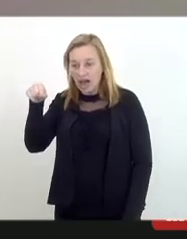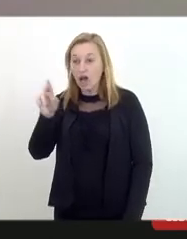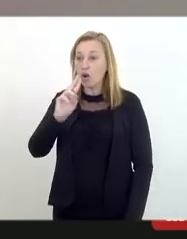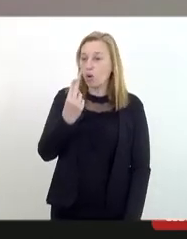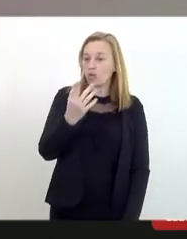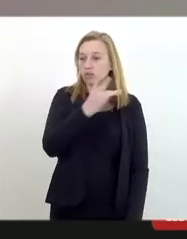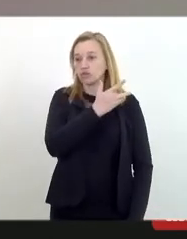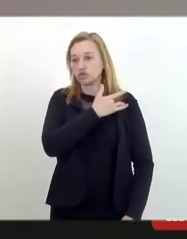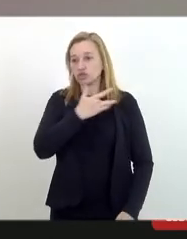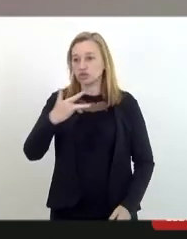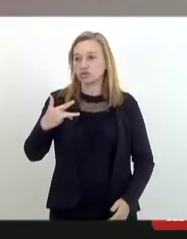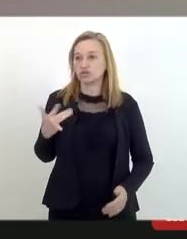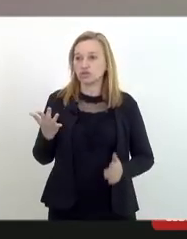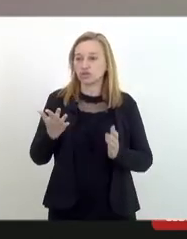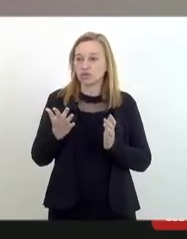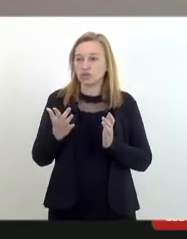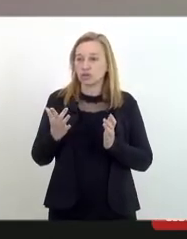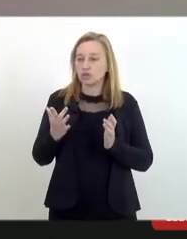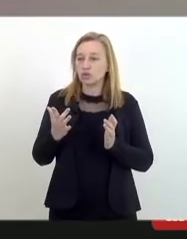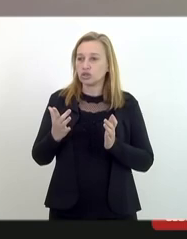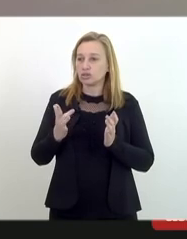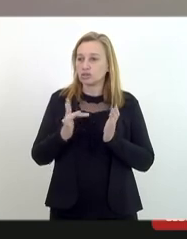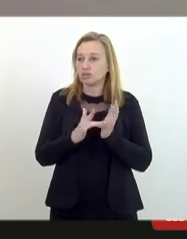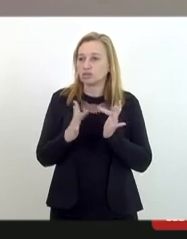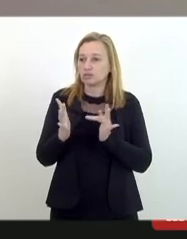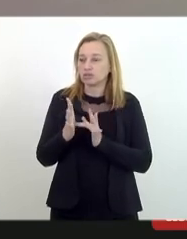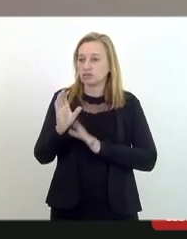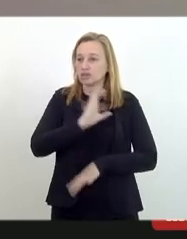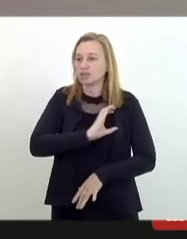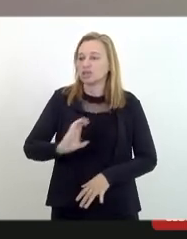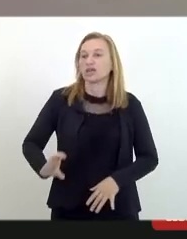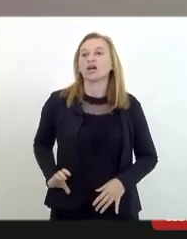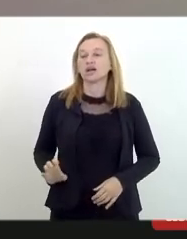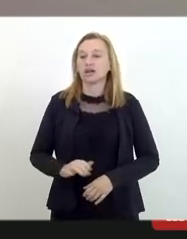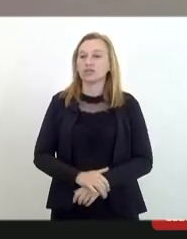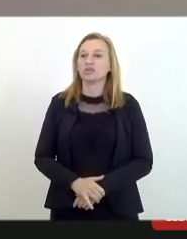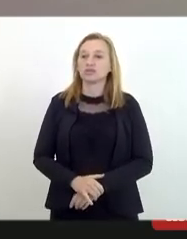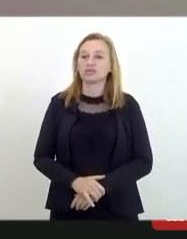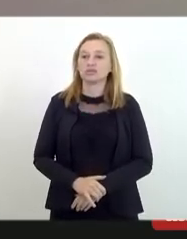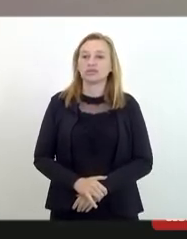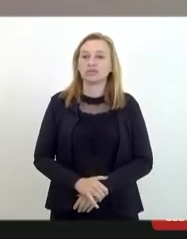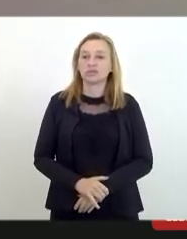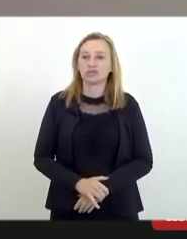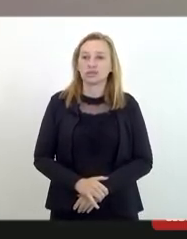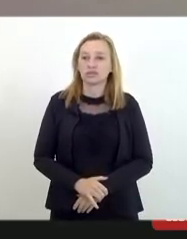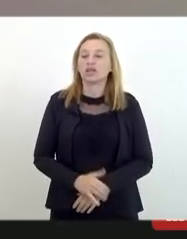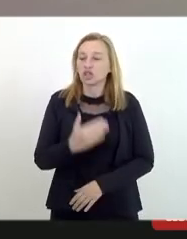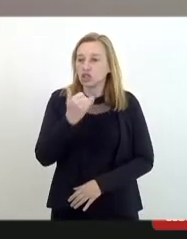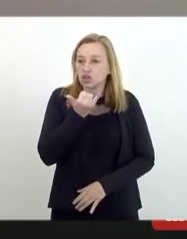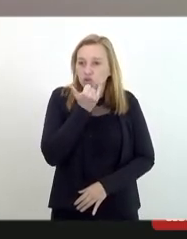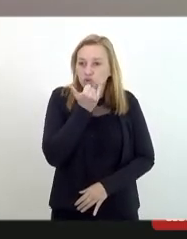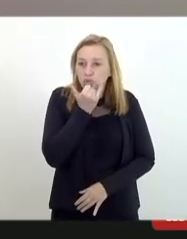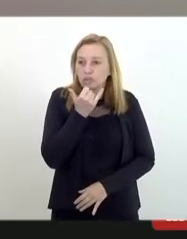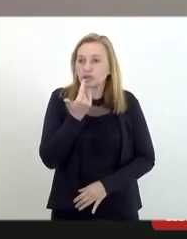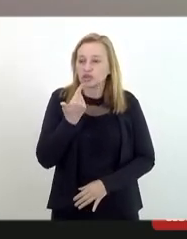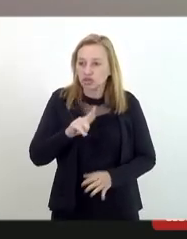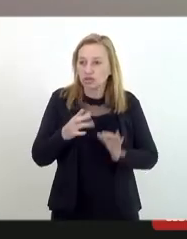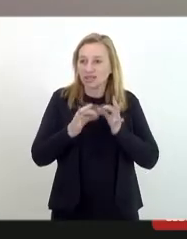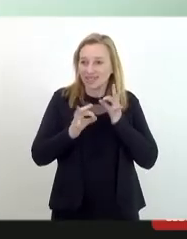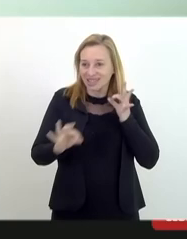construir realmente uma sociedade melhor plural solidária muito obrigado e desculpa mais uma vez por me estender nas palavras